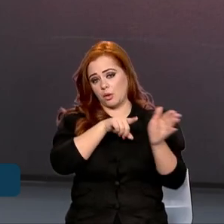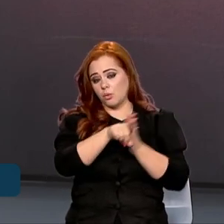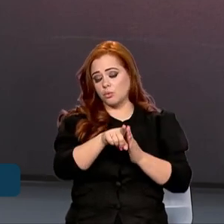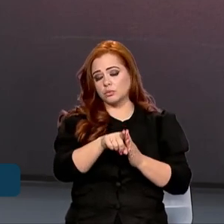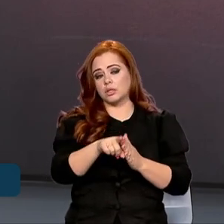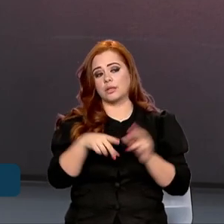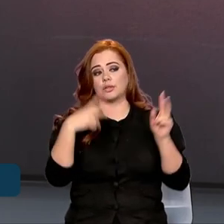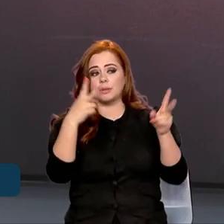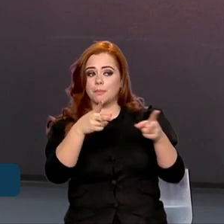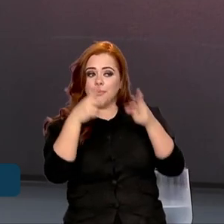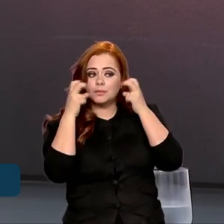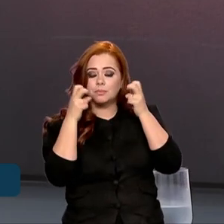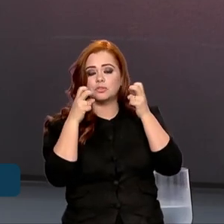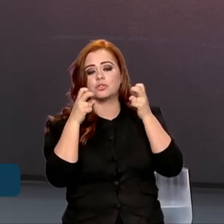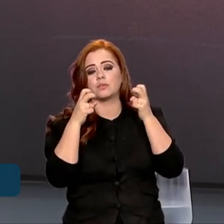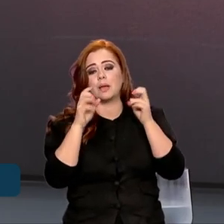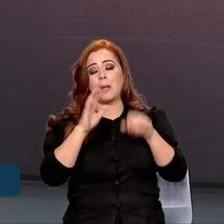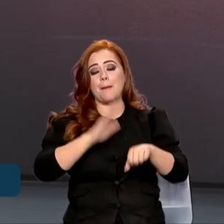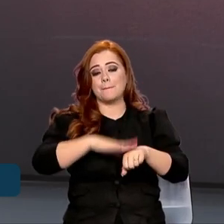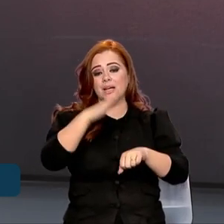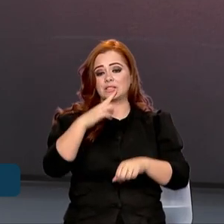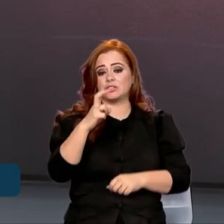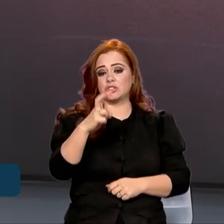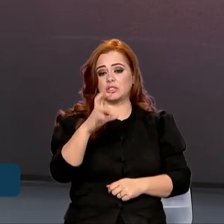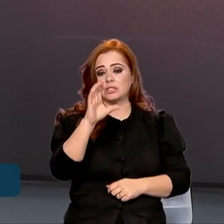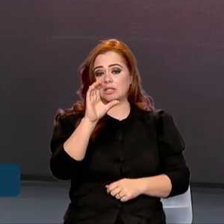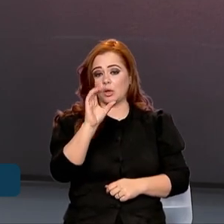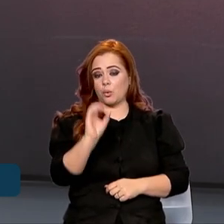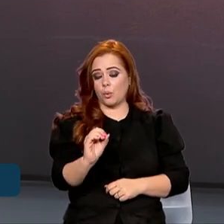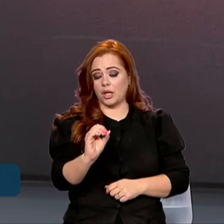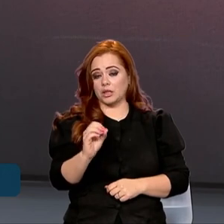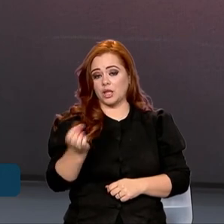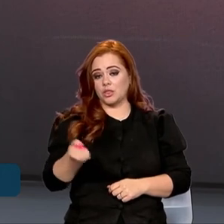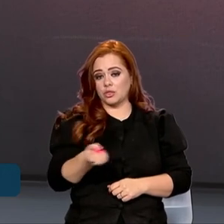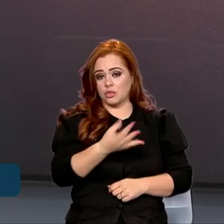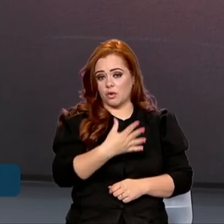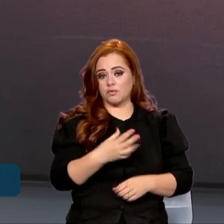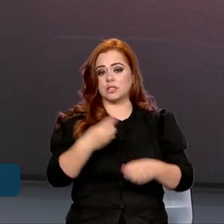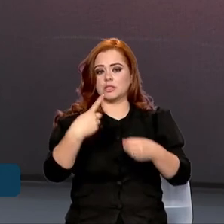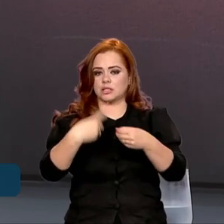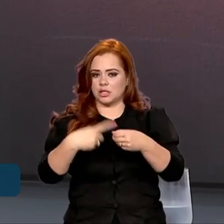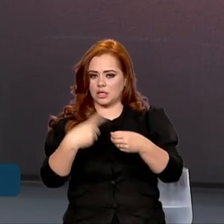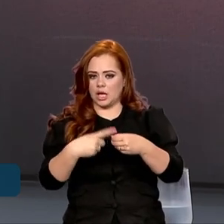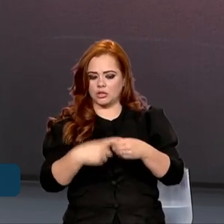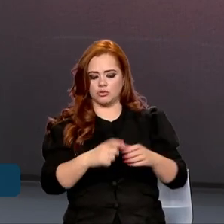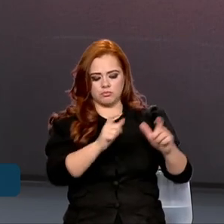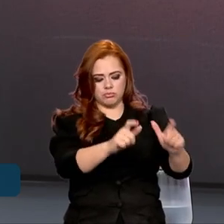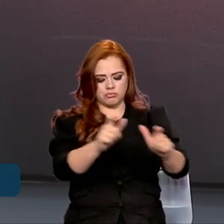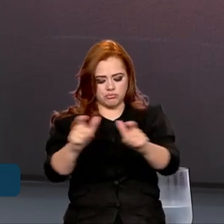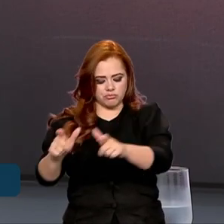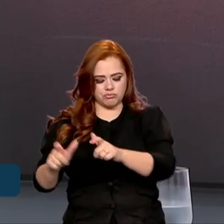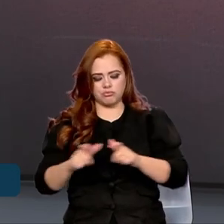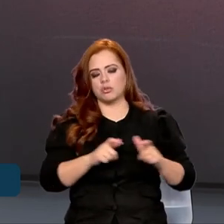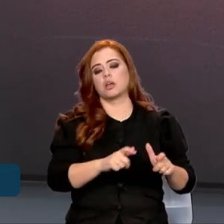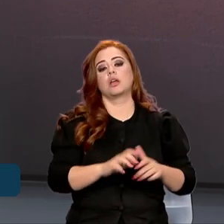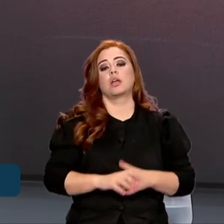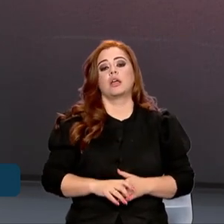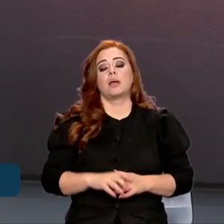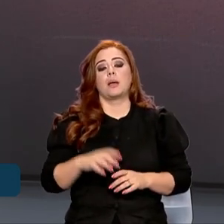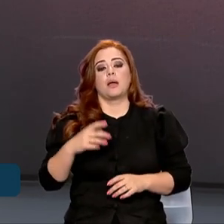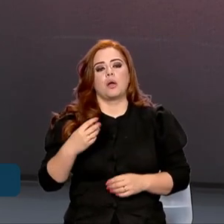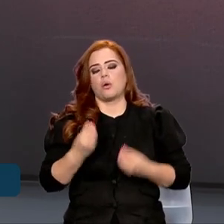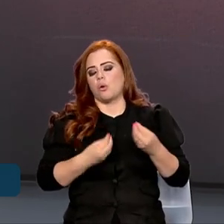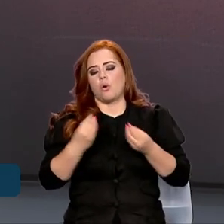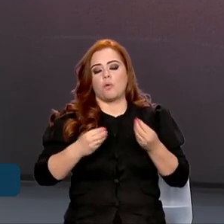expectativa é de mais de 50 novas cidades, localidades, tal como